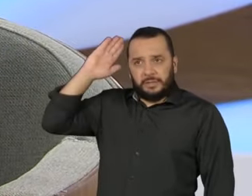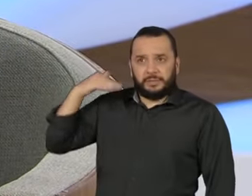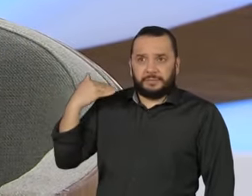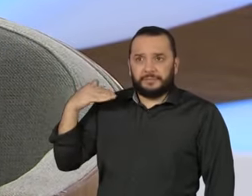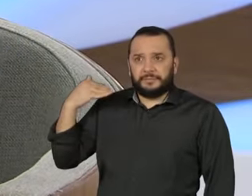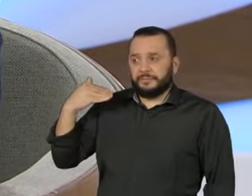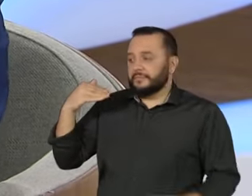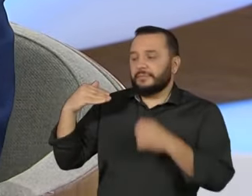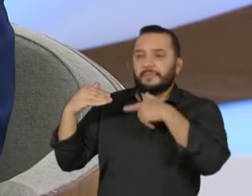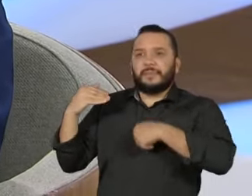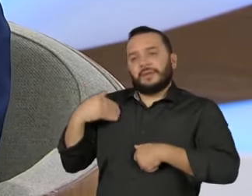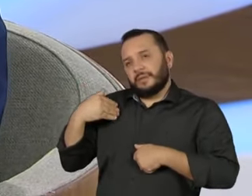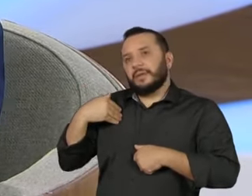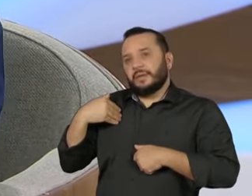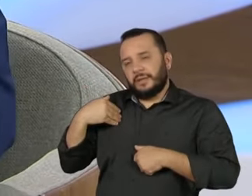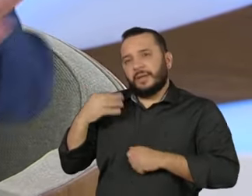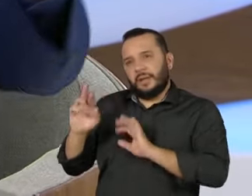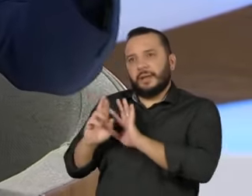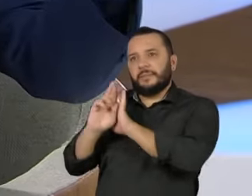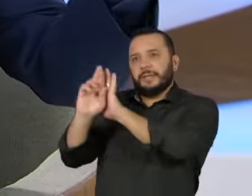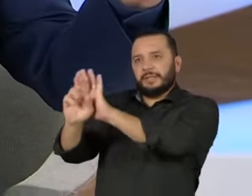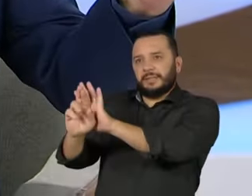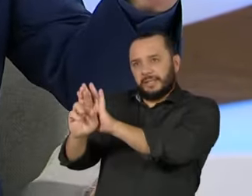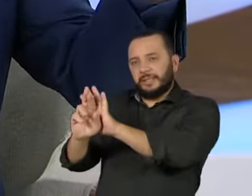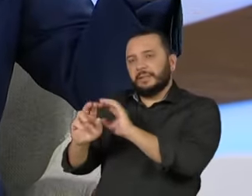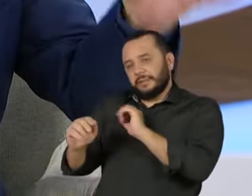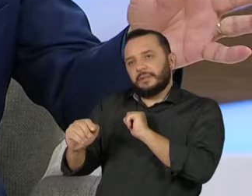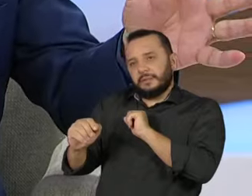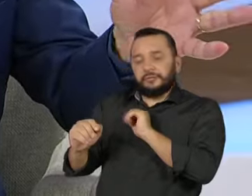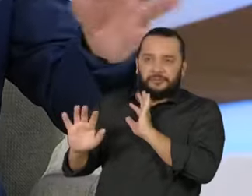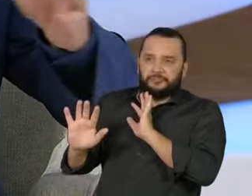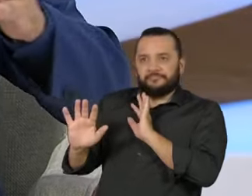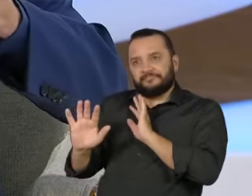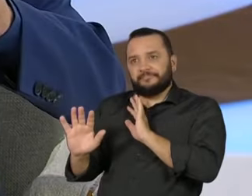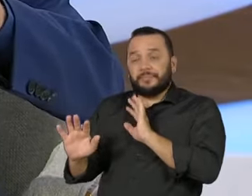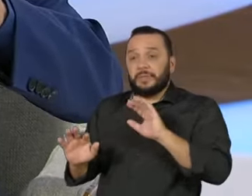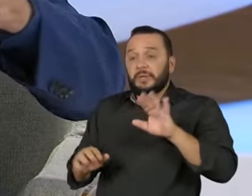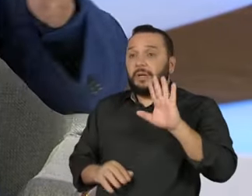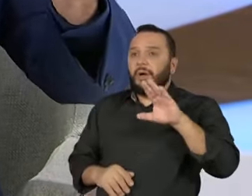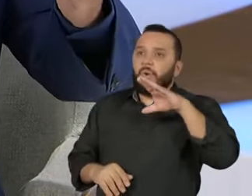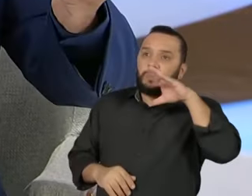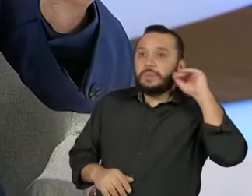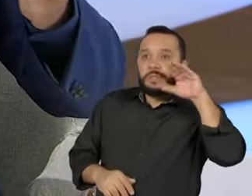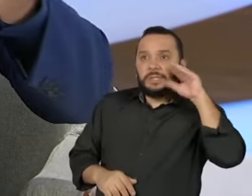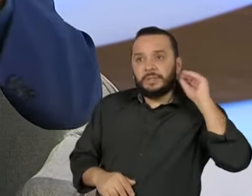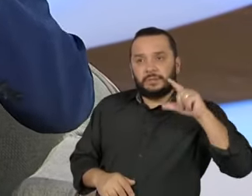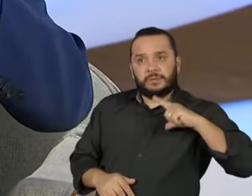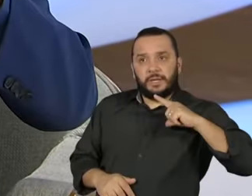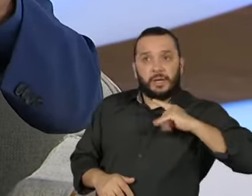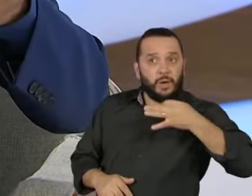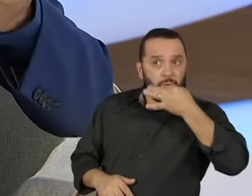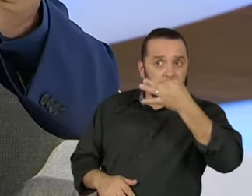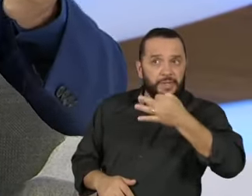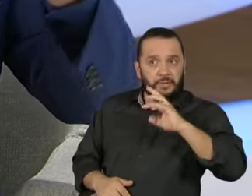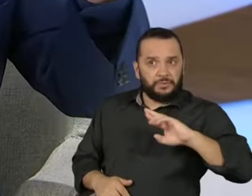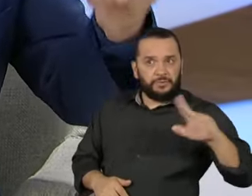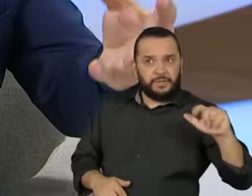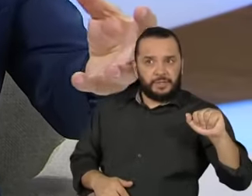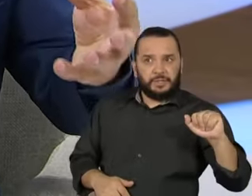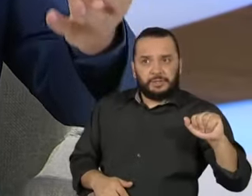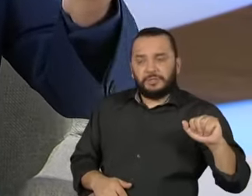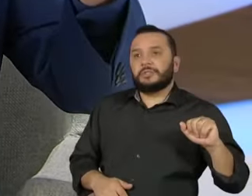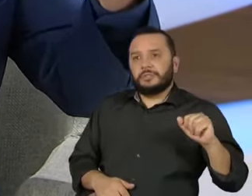proximamente. O Ciro tem uma posição diferente. O Ciro tenta trazer a tradição do